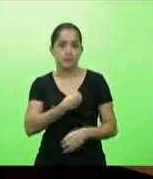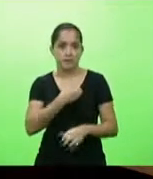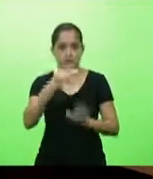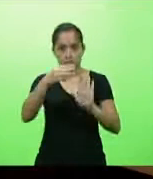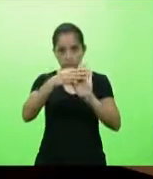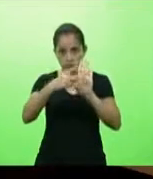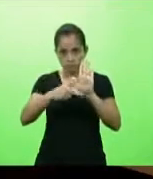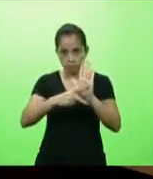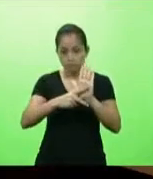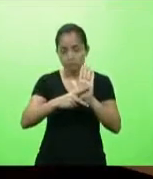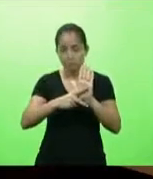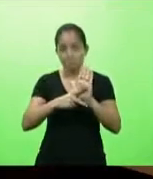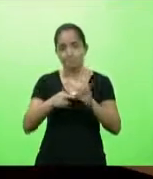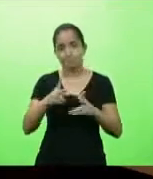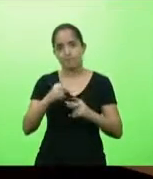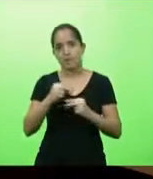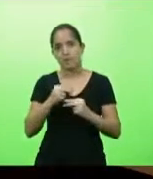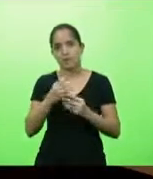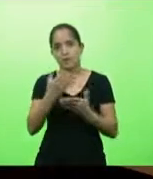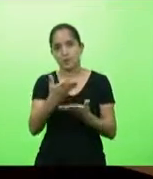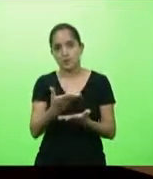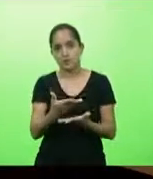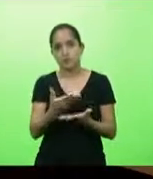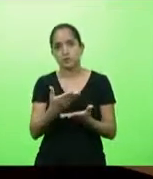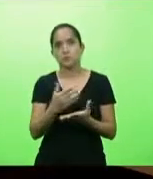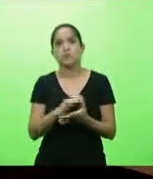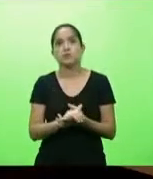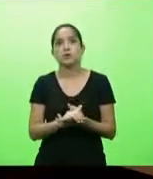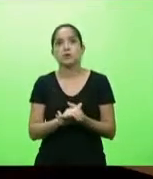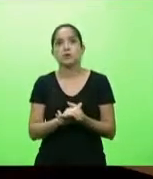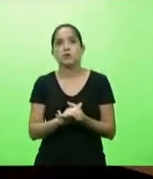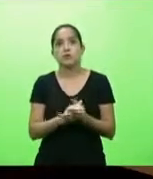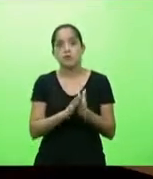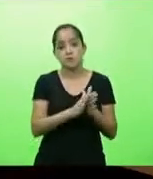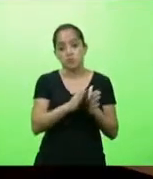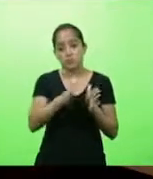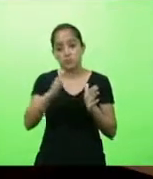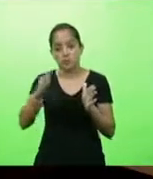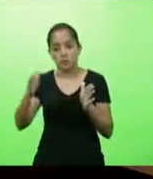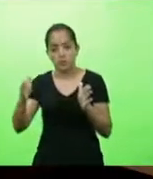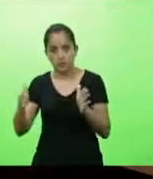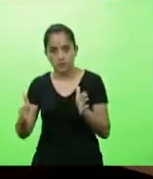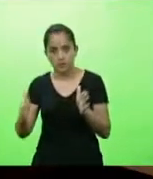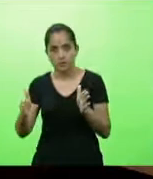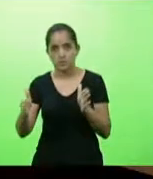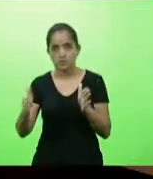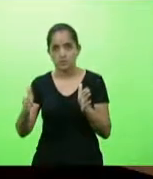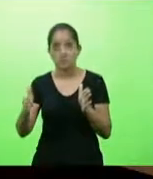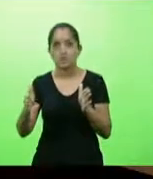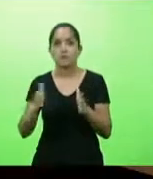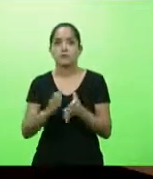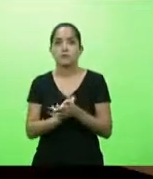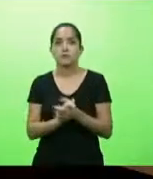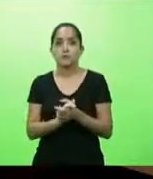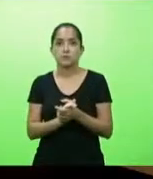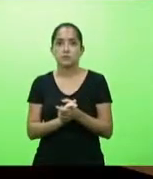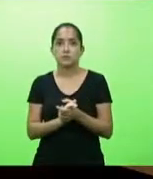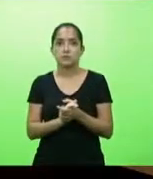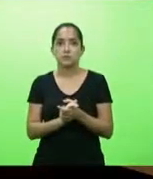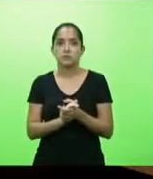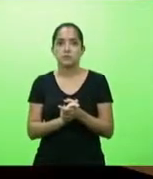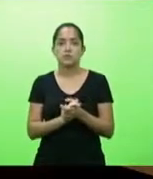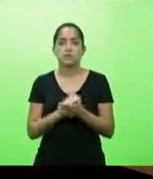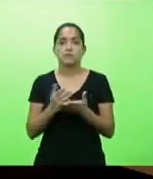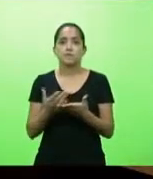que tem muito mérito. O governador pede pela sua prorrogação, estendendo aí os seus